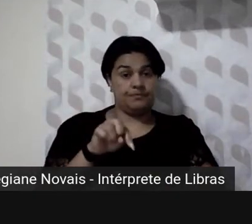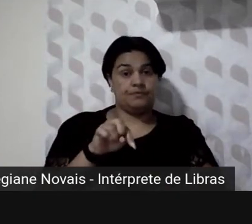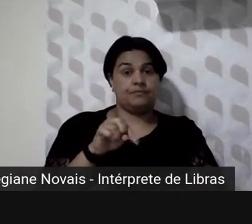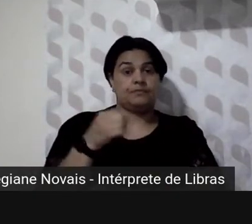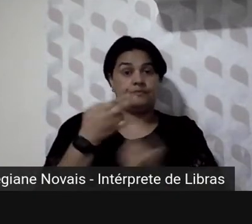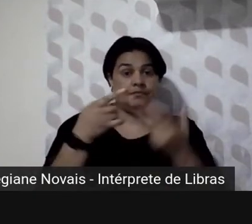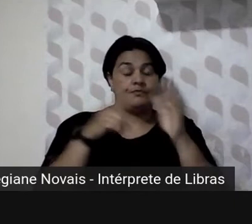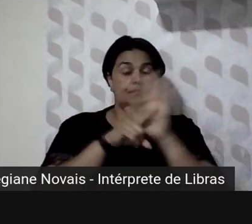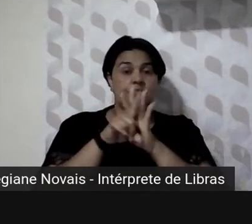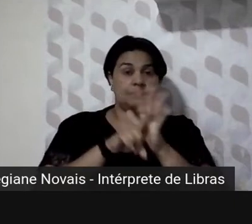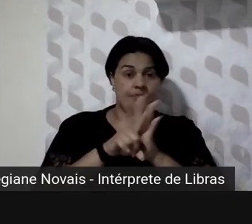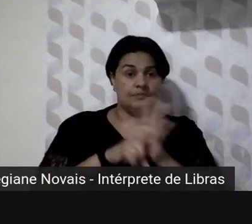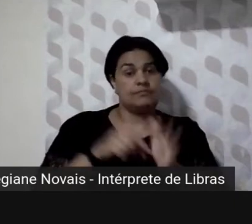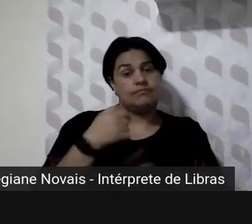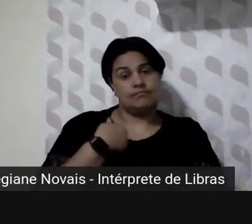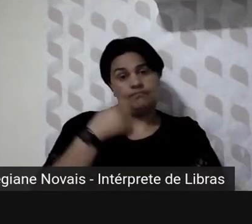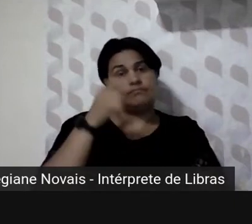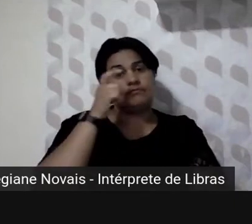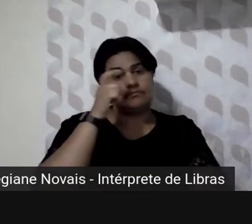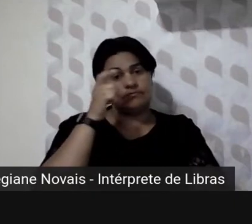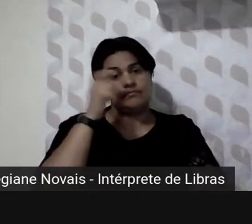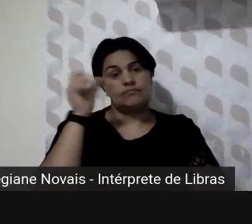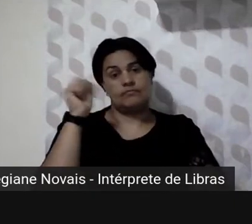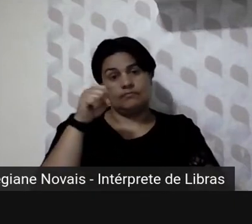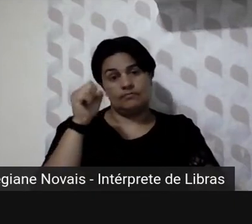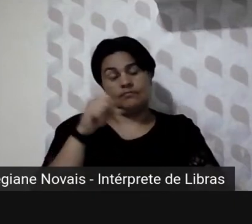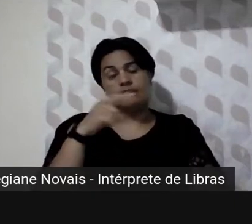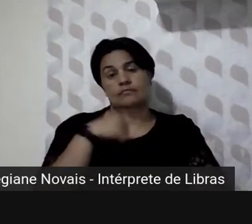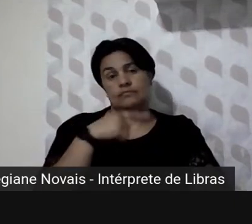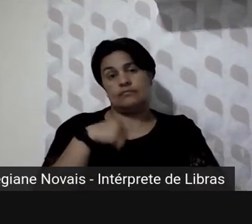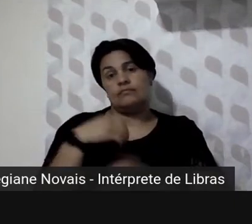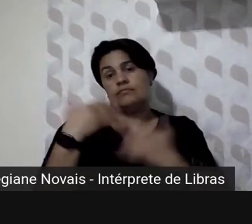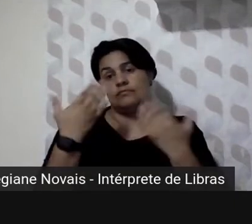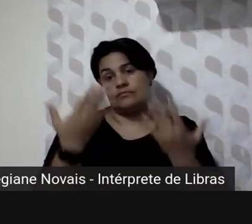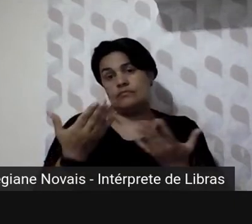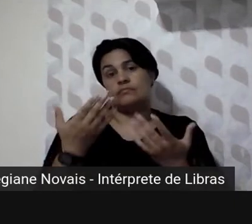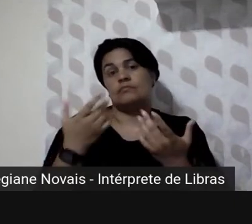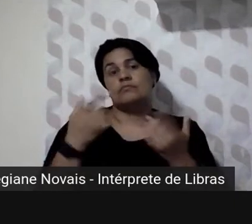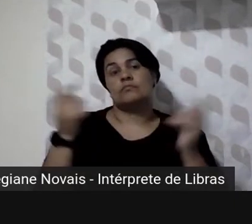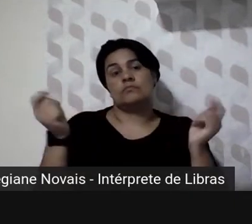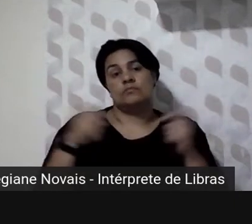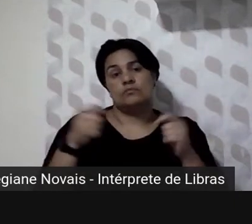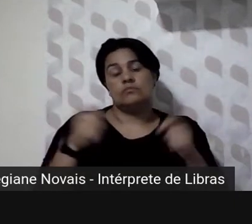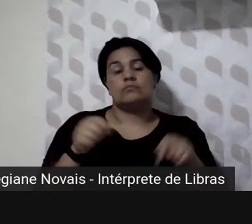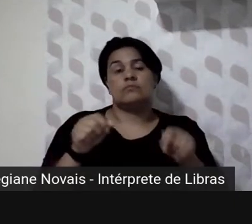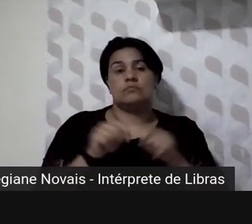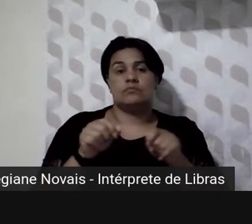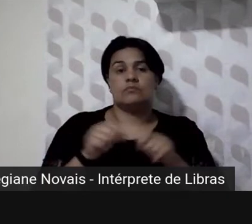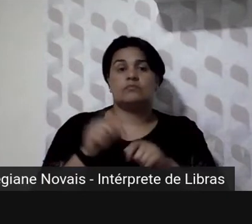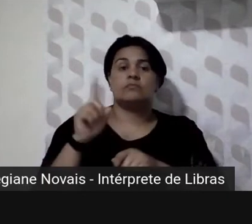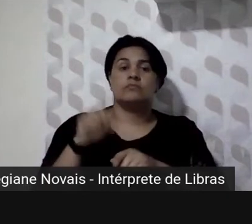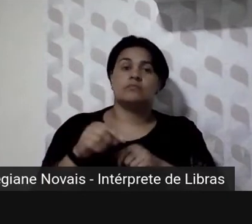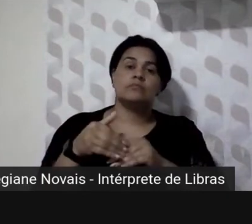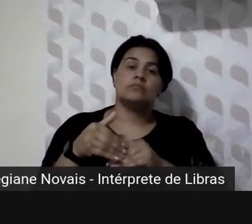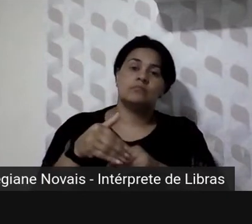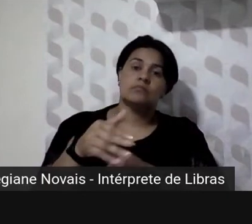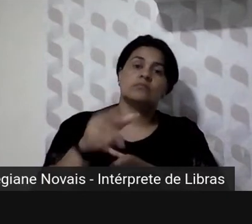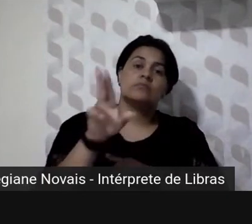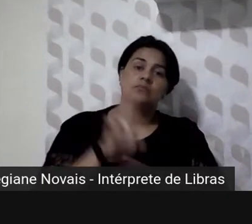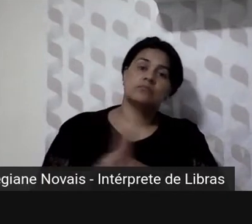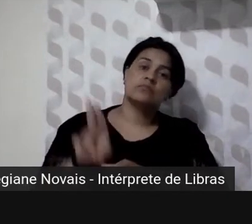que me interessaria fazer levantar buscas no banco ou é uma coisa que já pode ser feito por exemplo a partir da utilização do